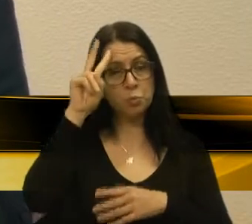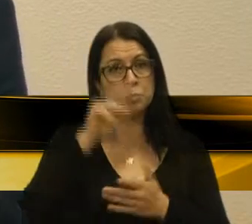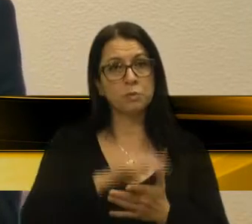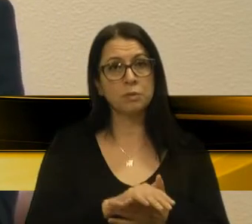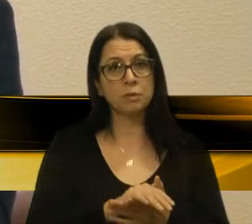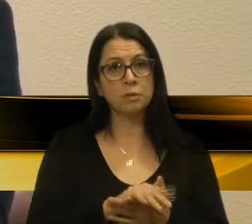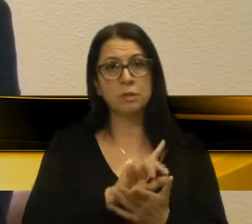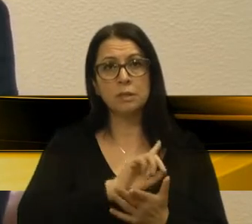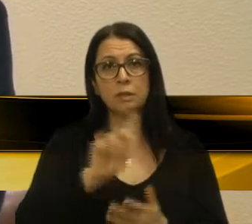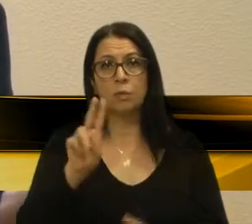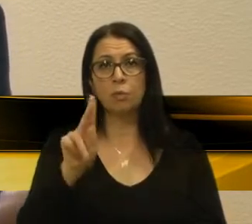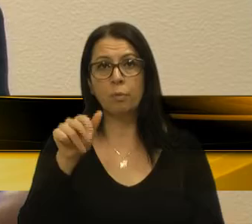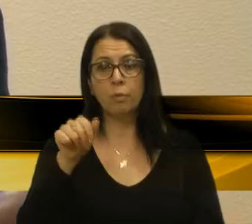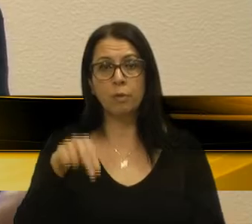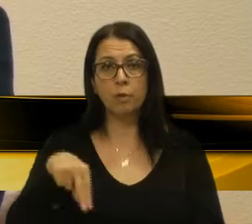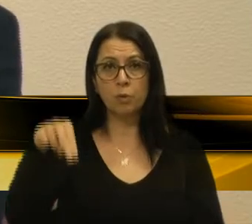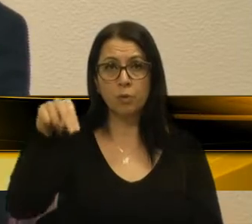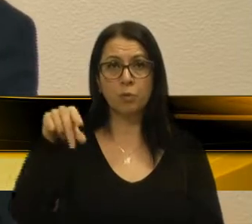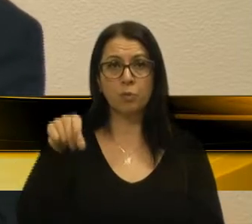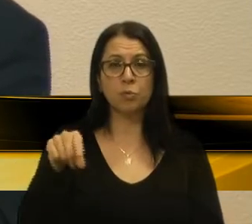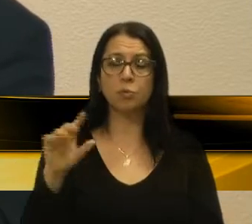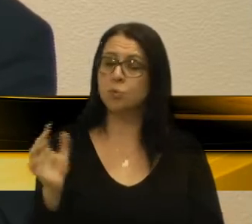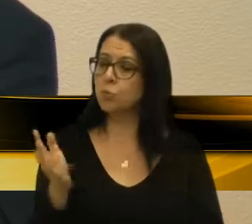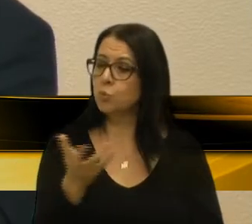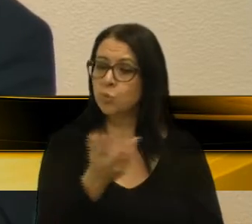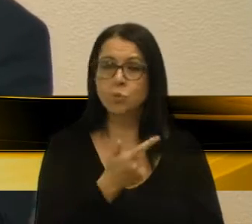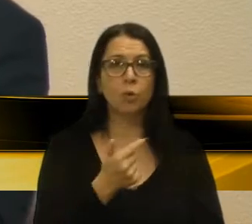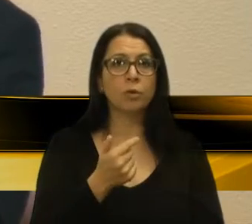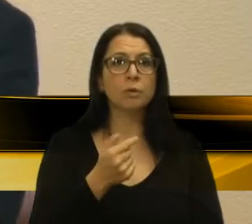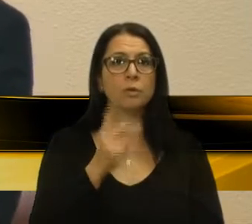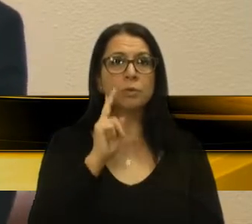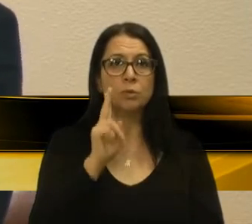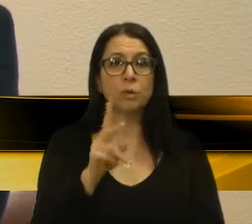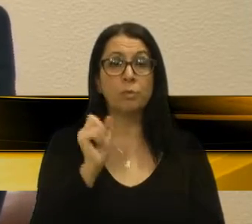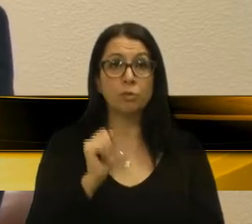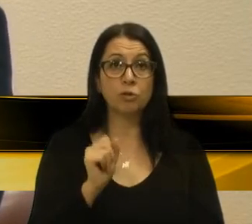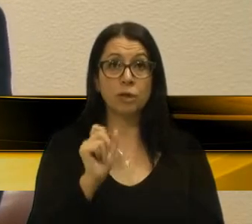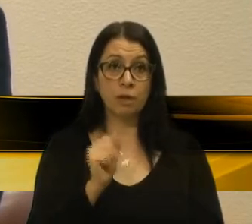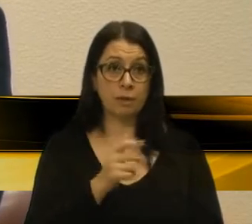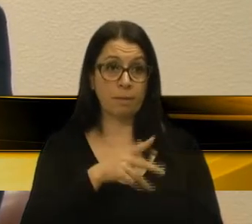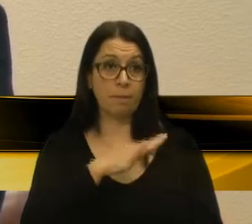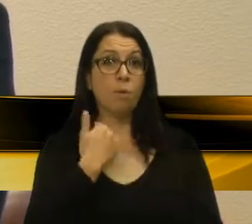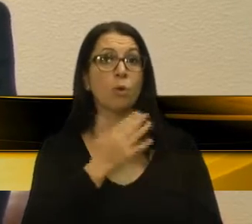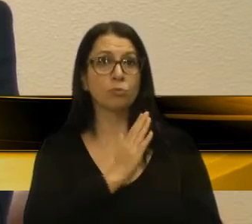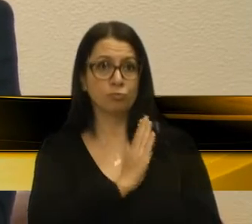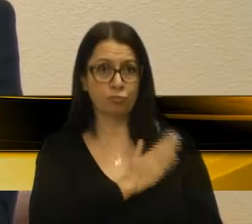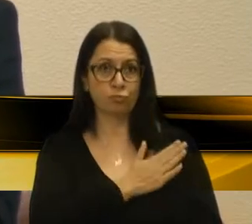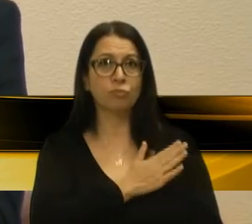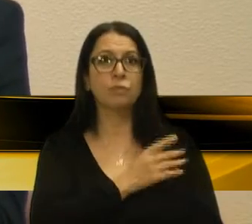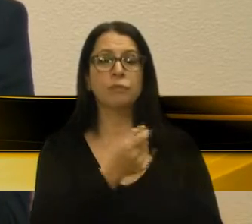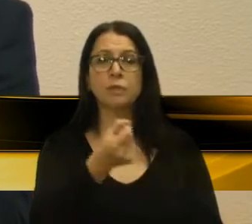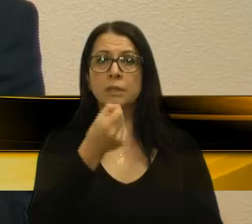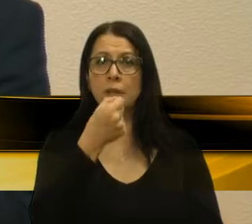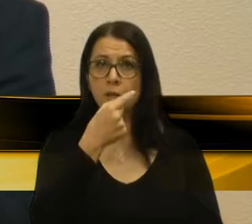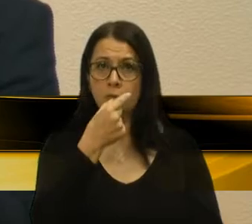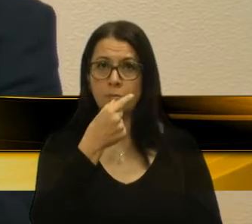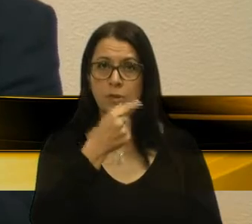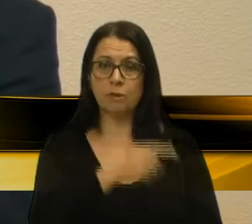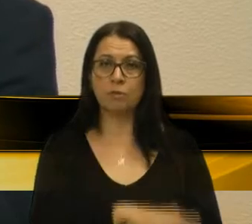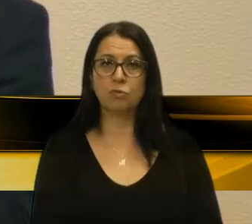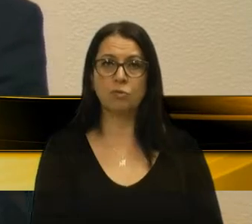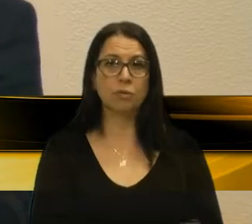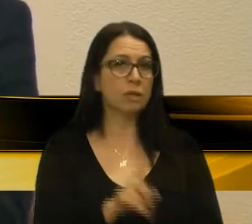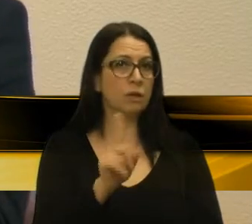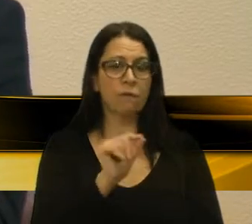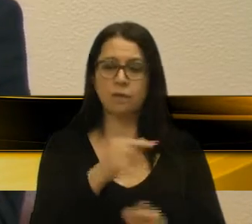até a UPA Zona Norte e mesmo com todos os sintomas de que ela poderia infartar, foi medicada, não